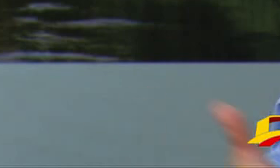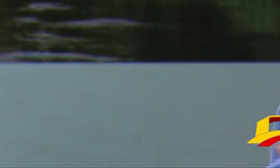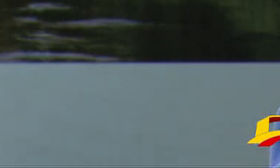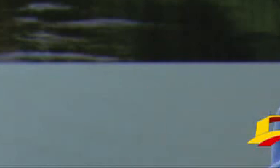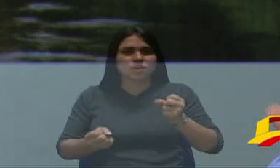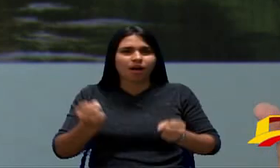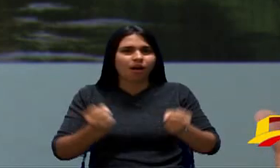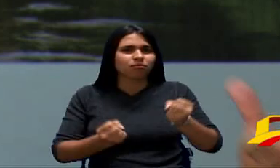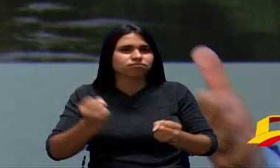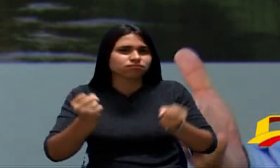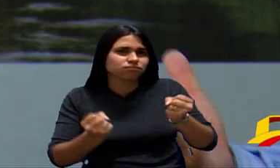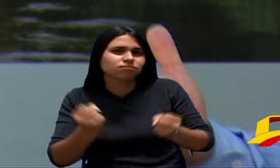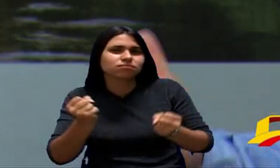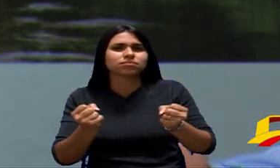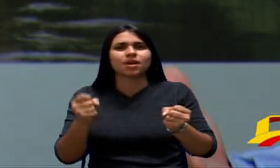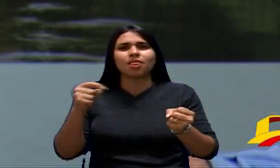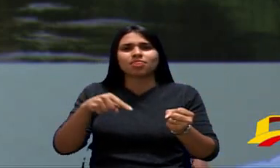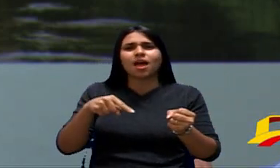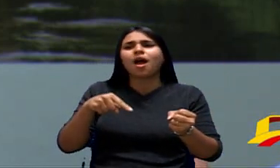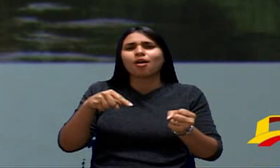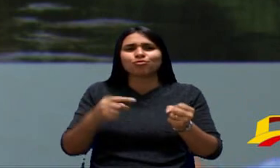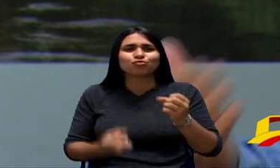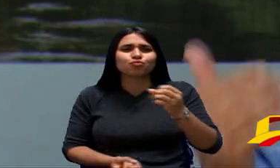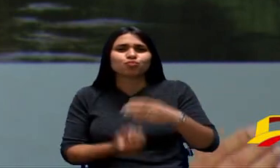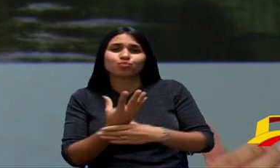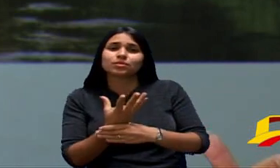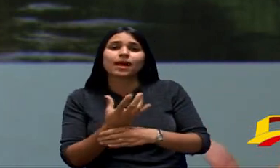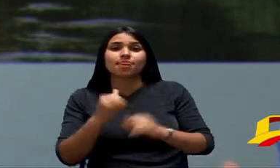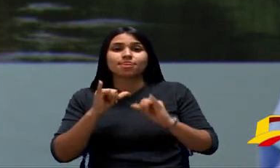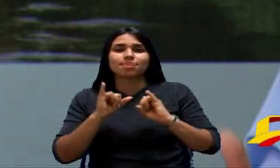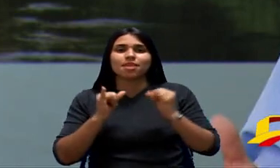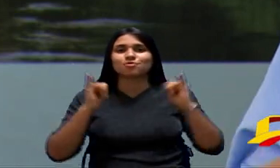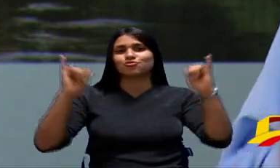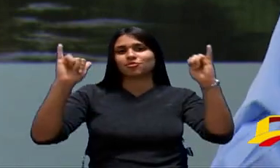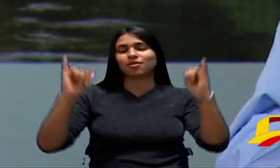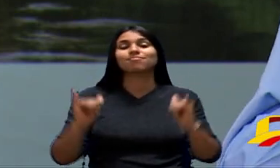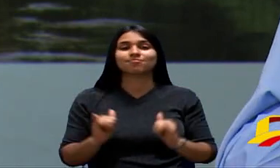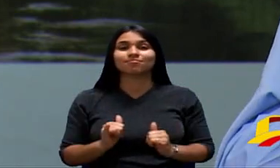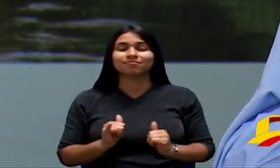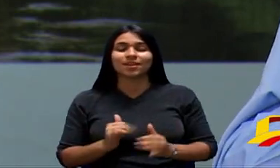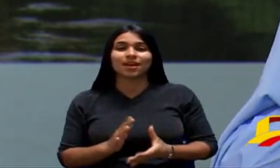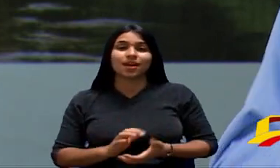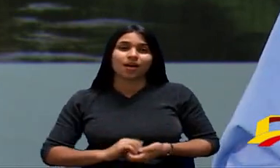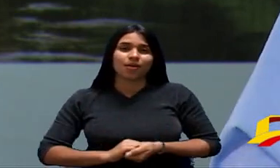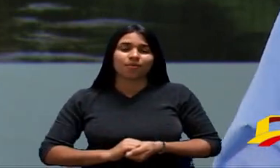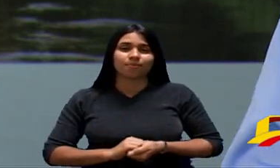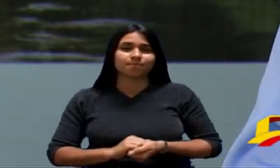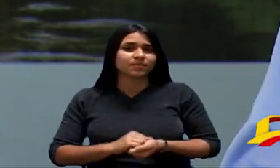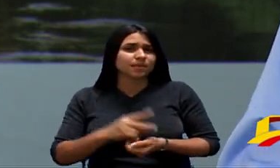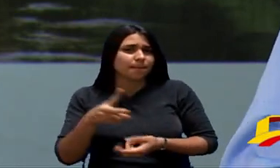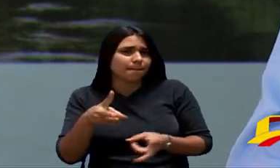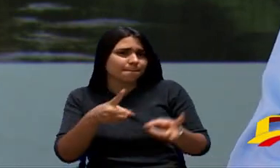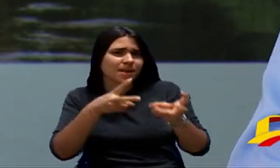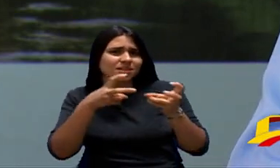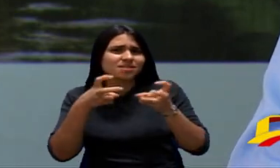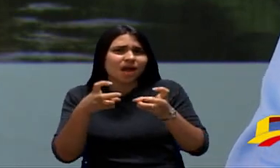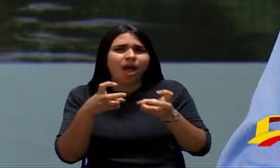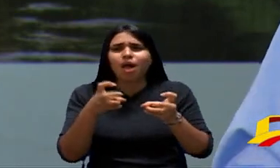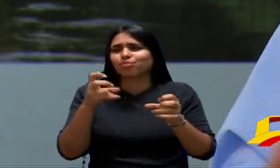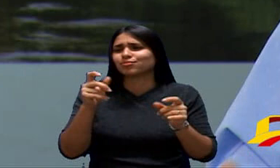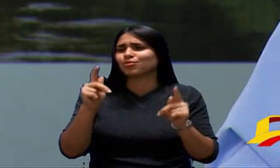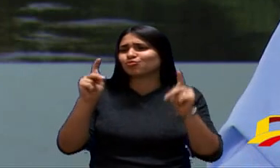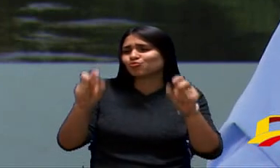Agora Movidos A Energia São Elétricos Então E a Gente Percebe Que Hoje Um Shopping